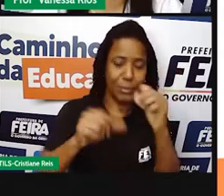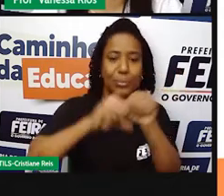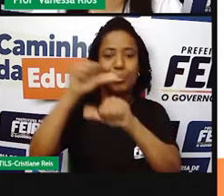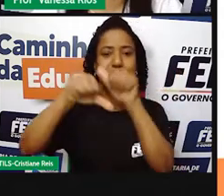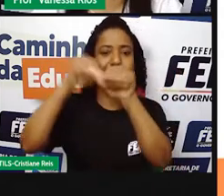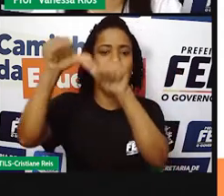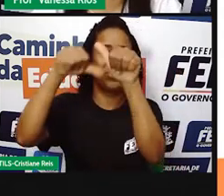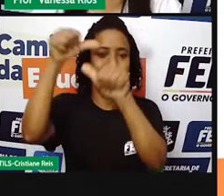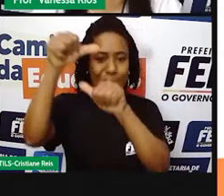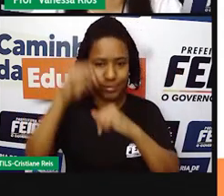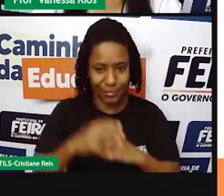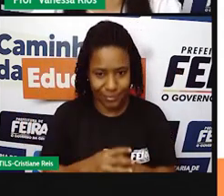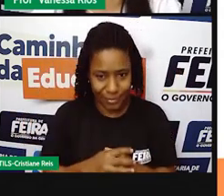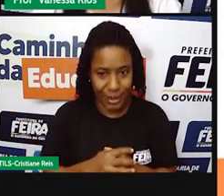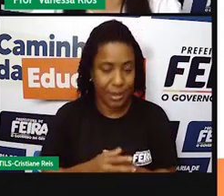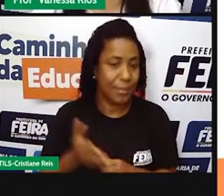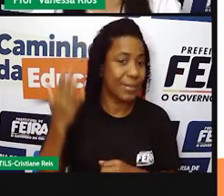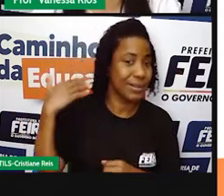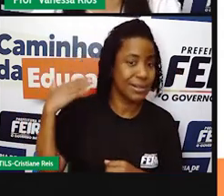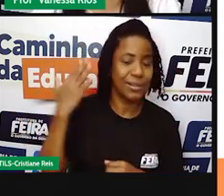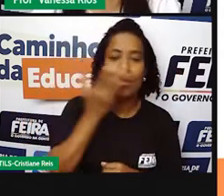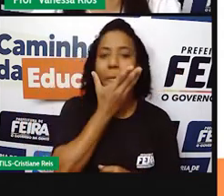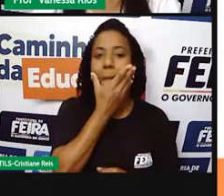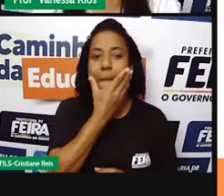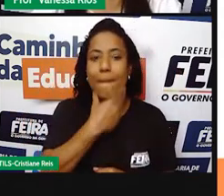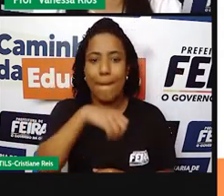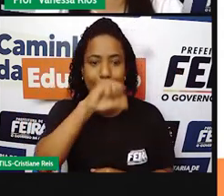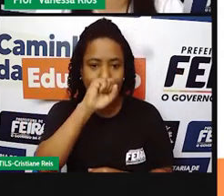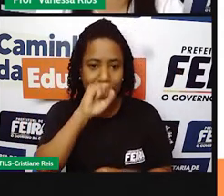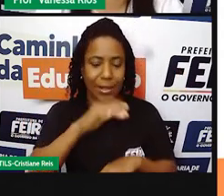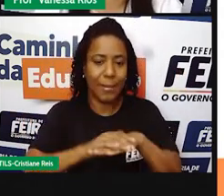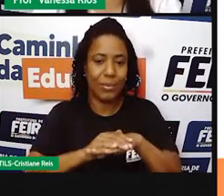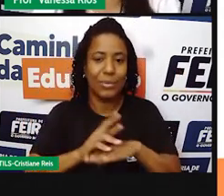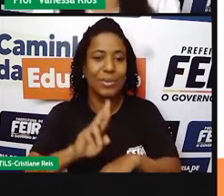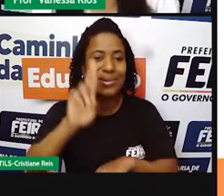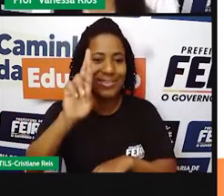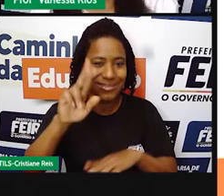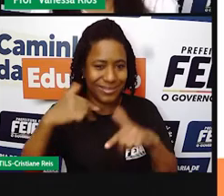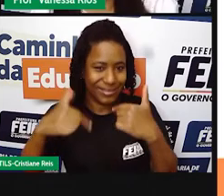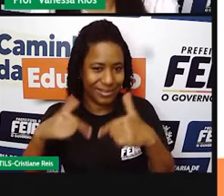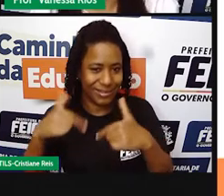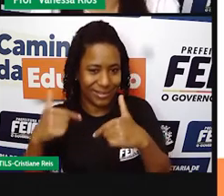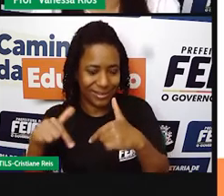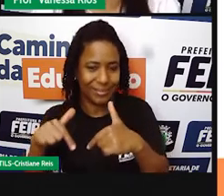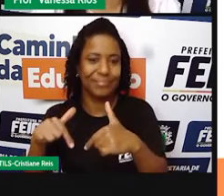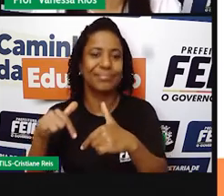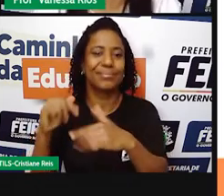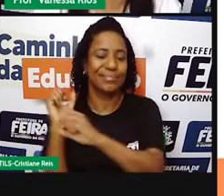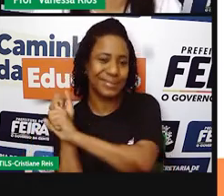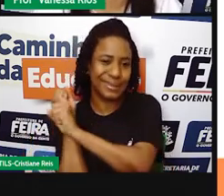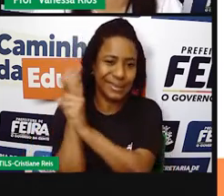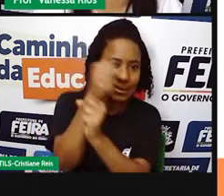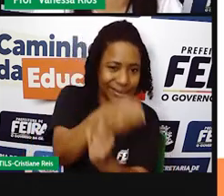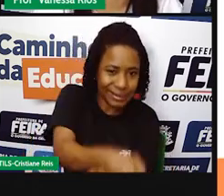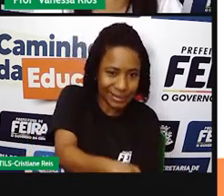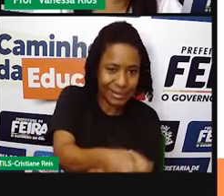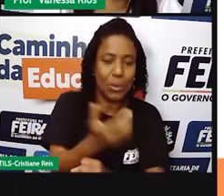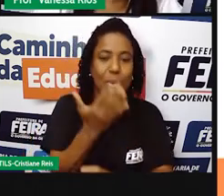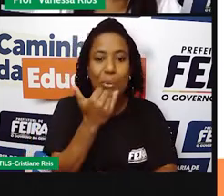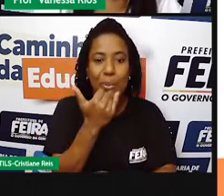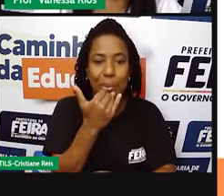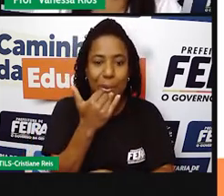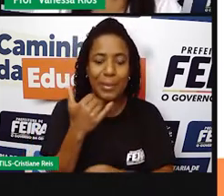trazer alimentos e, a princípio, Trazer alimentos e proteger. Outras funções foram sendo